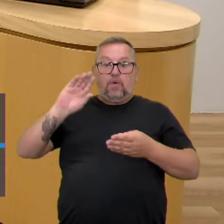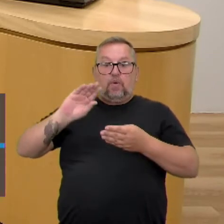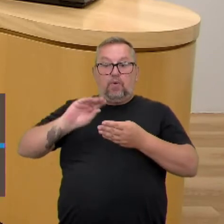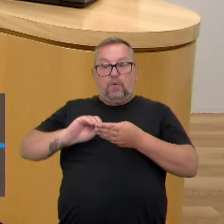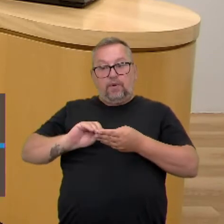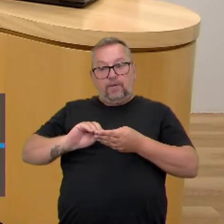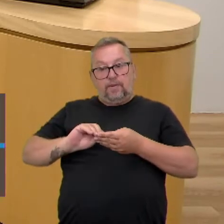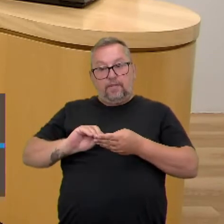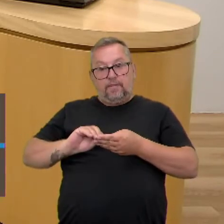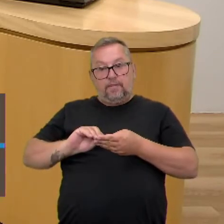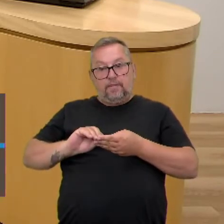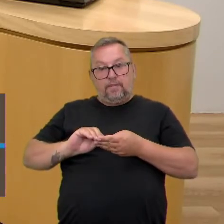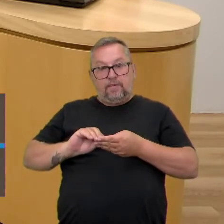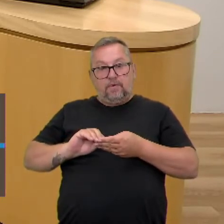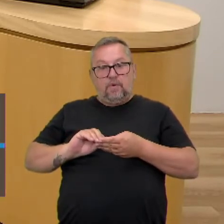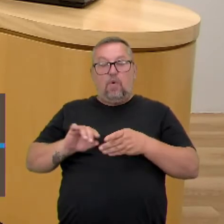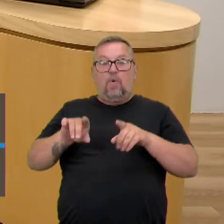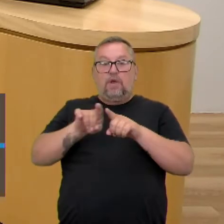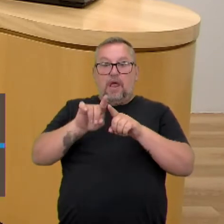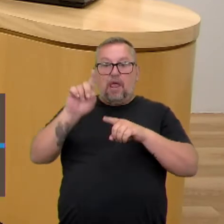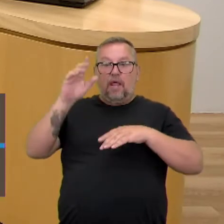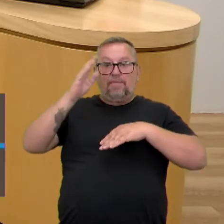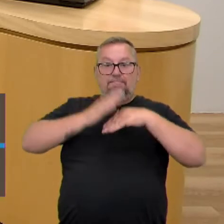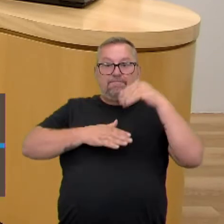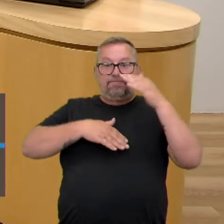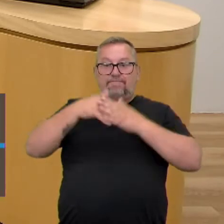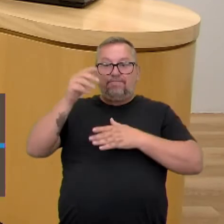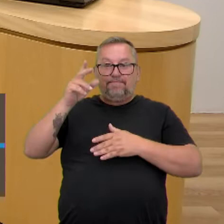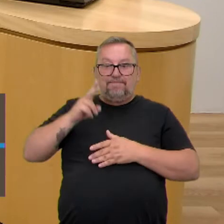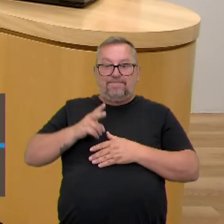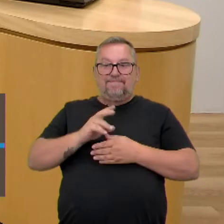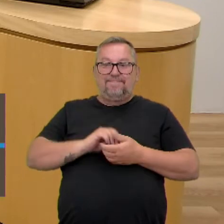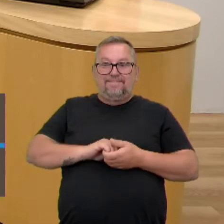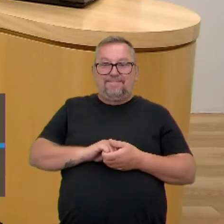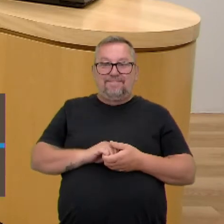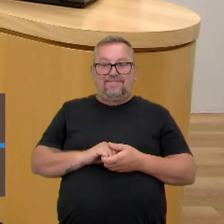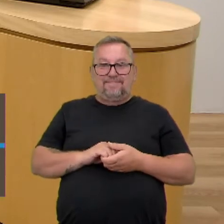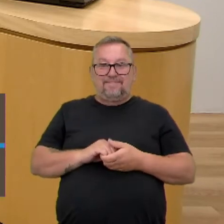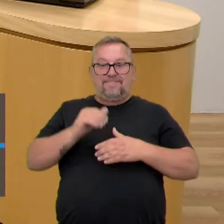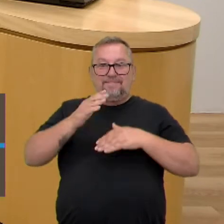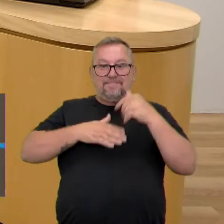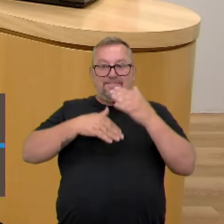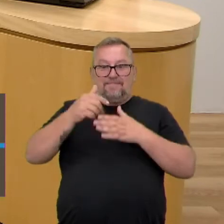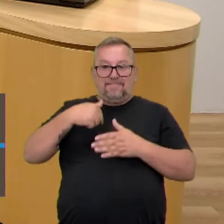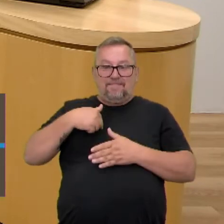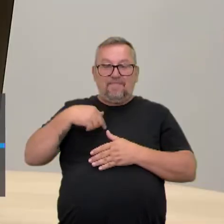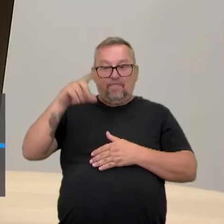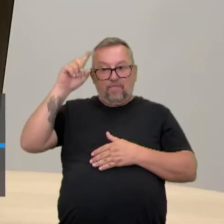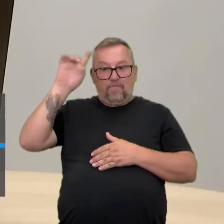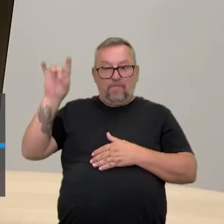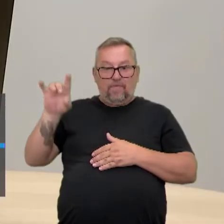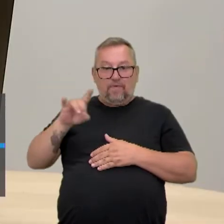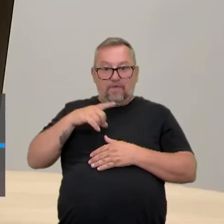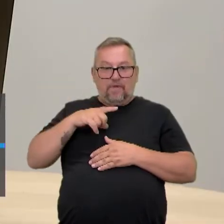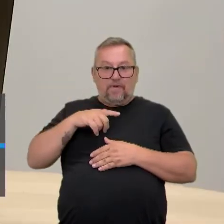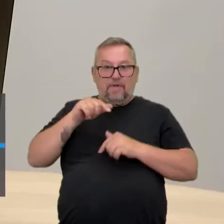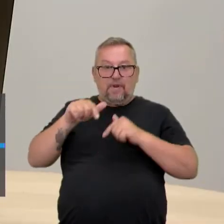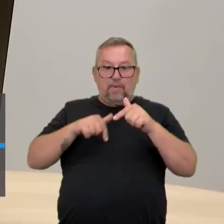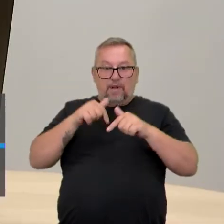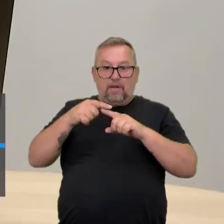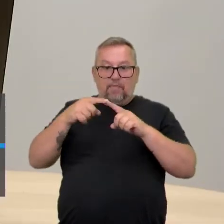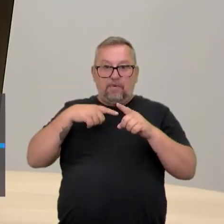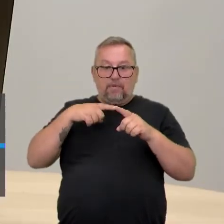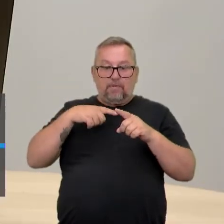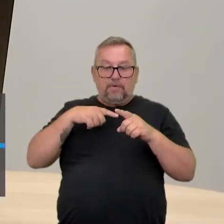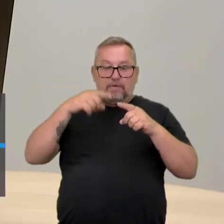Sintetizar. O que é também uma habilidade. Sem dúvidas. E uma habilidade que eu cotidianamente procuro trabalhar, porque os